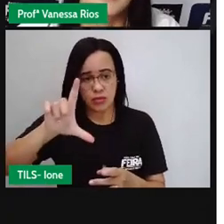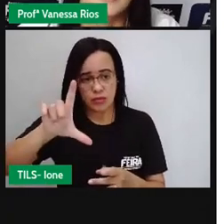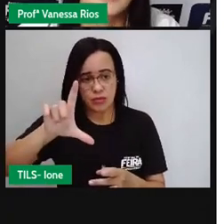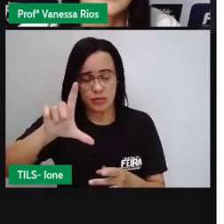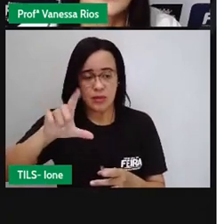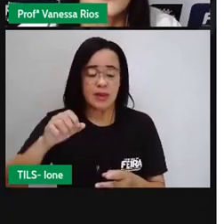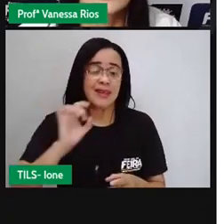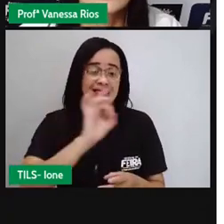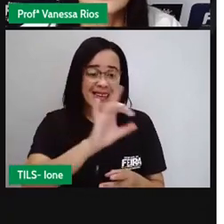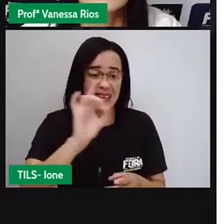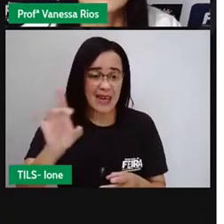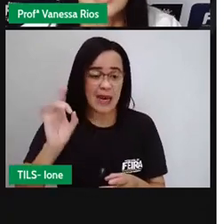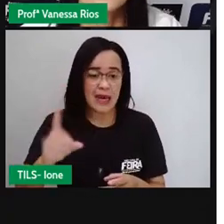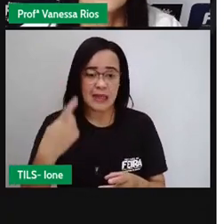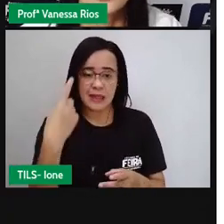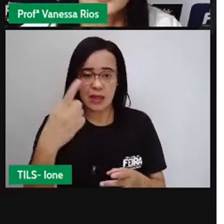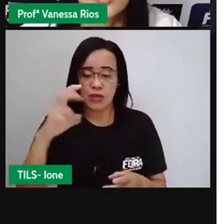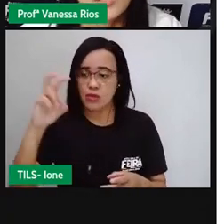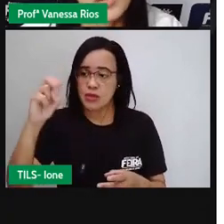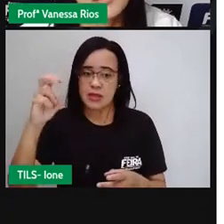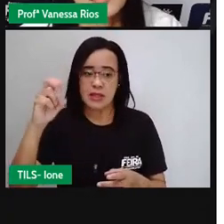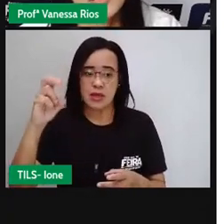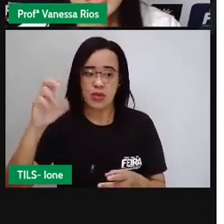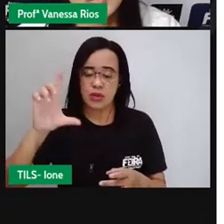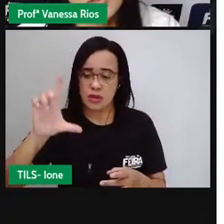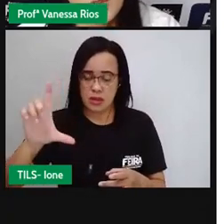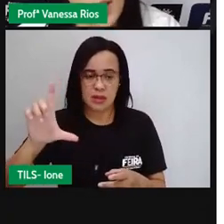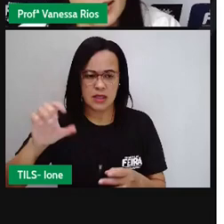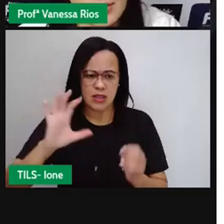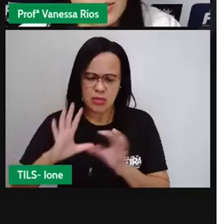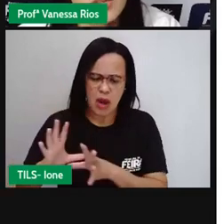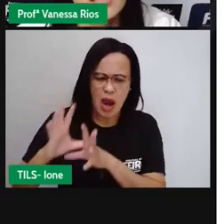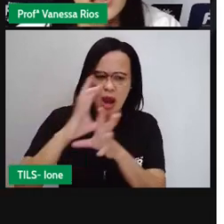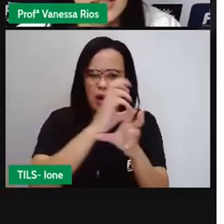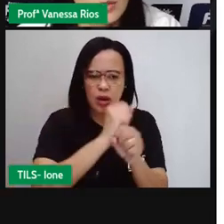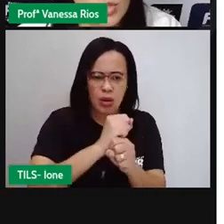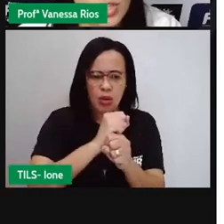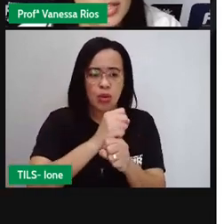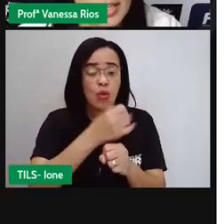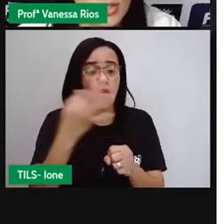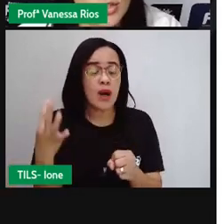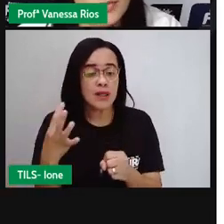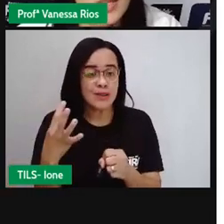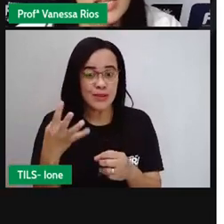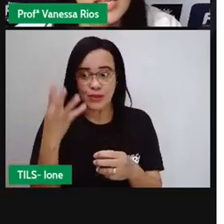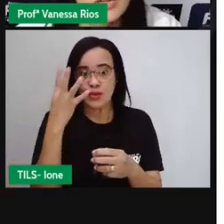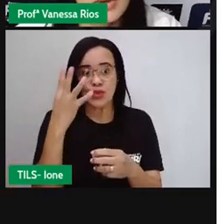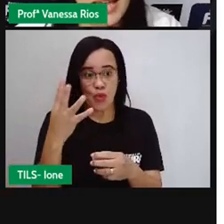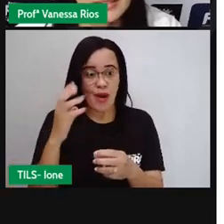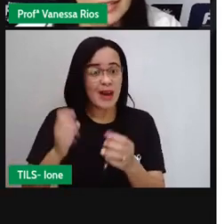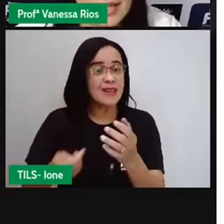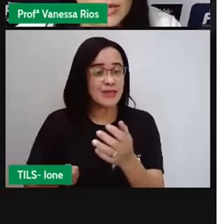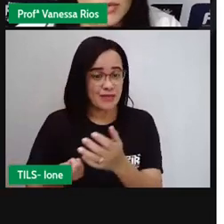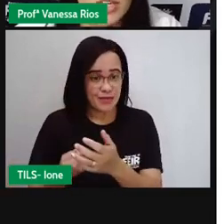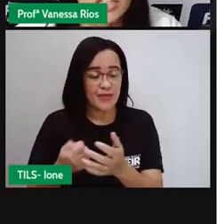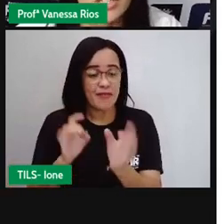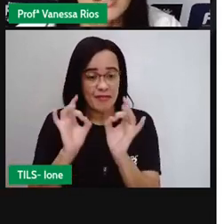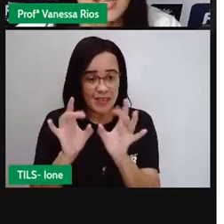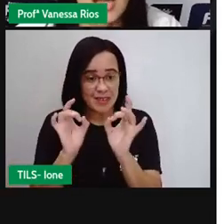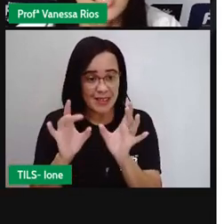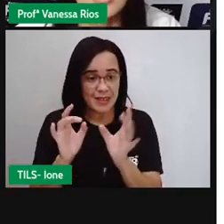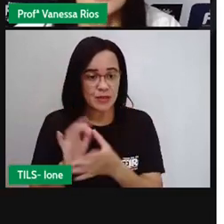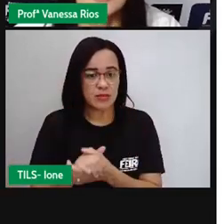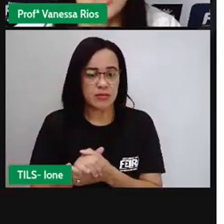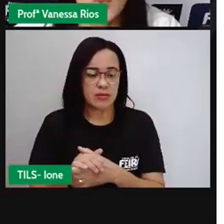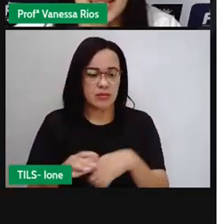saber quantos litros ao todo quando ele vende os quatro latões de leite. Em um latão, a gente